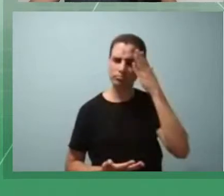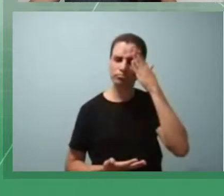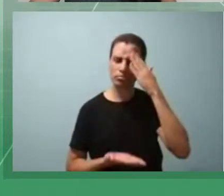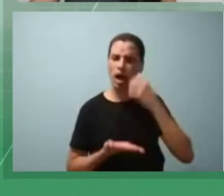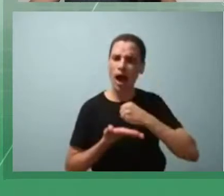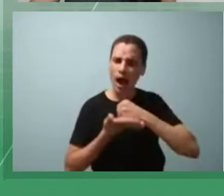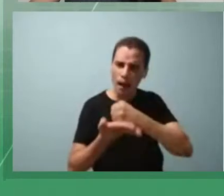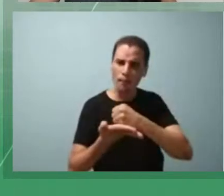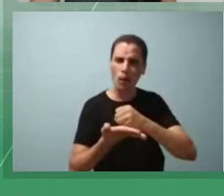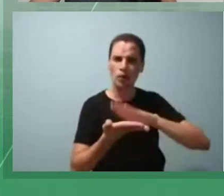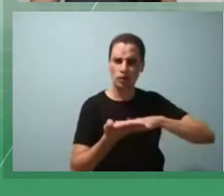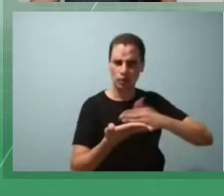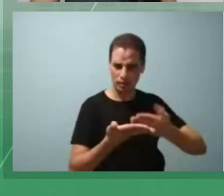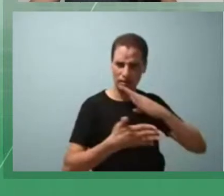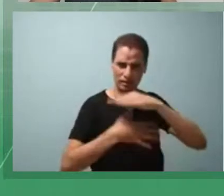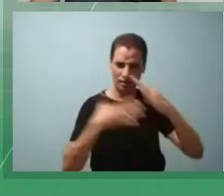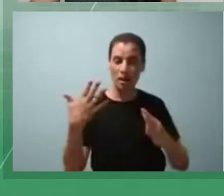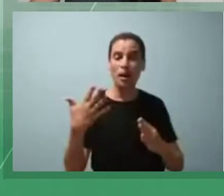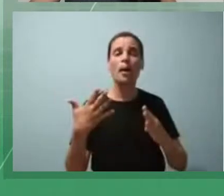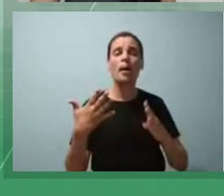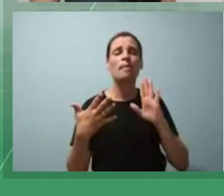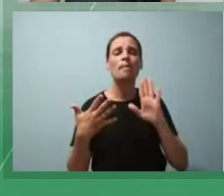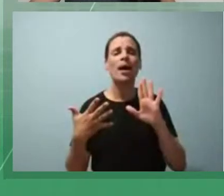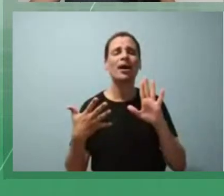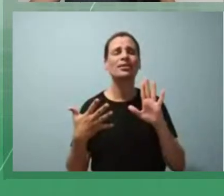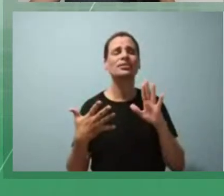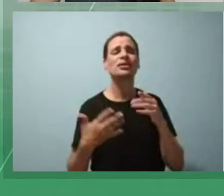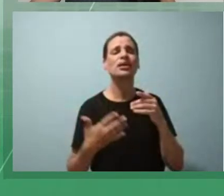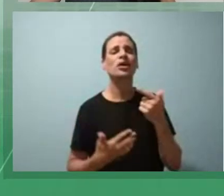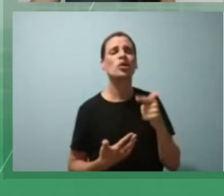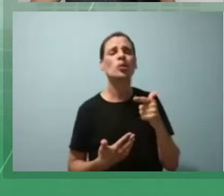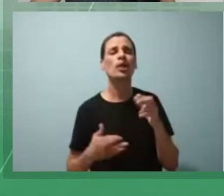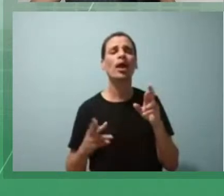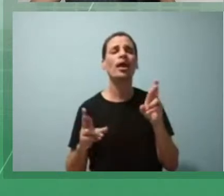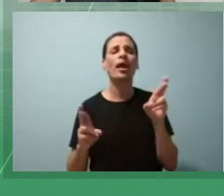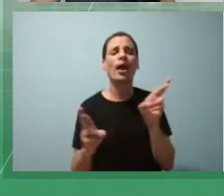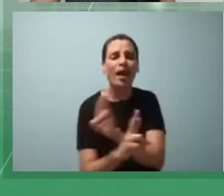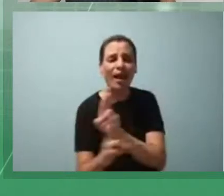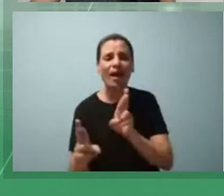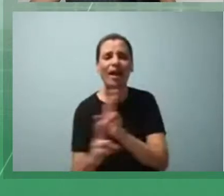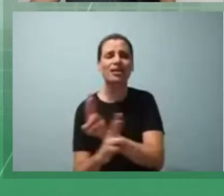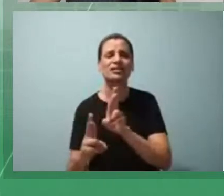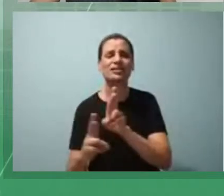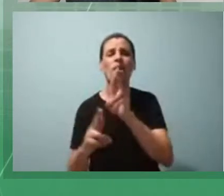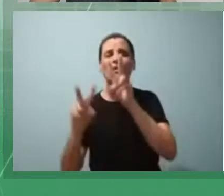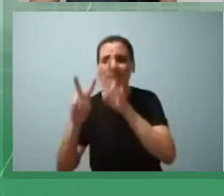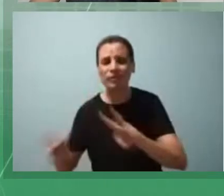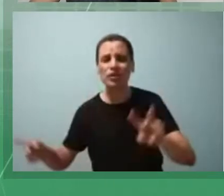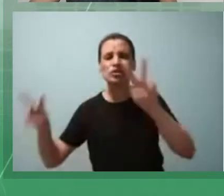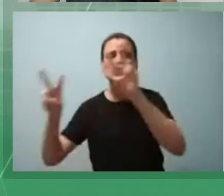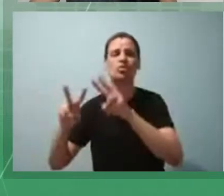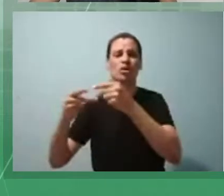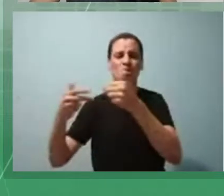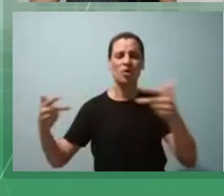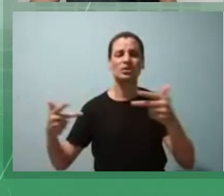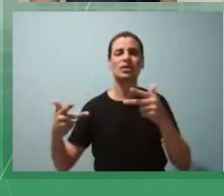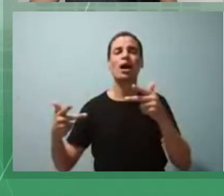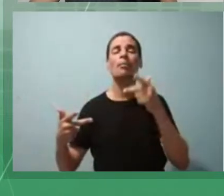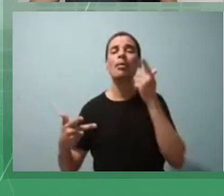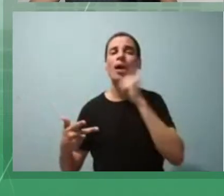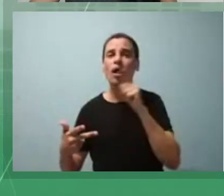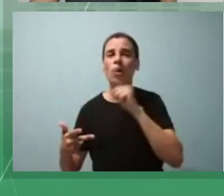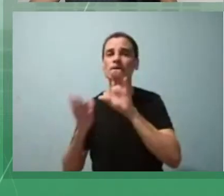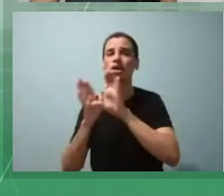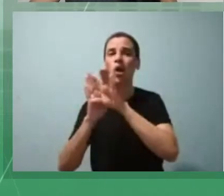mas a gente vê pouca relação com a introdução de imagens, a importância que ela tem para associar conceitos em comum, alunos,